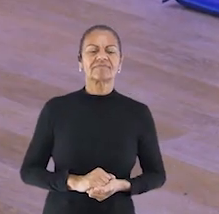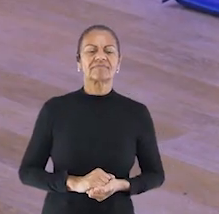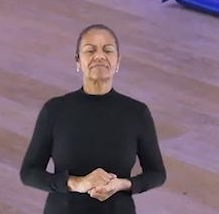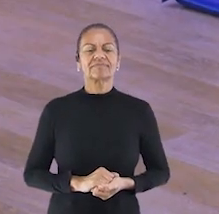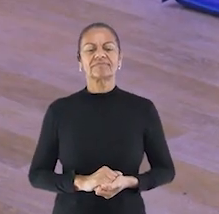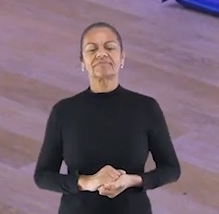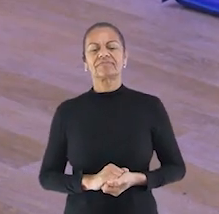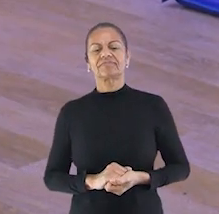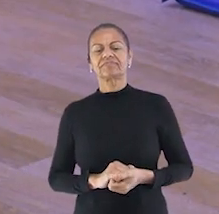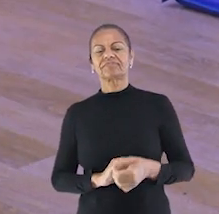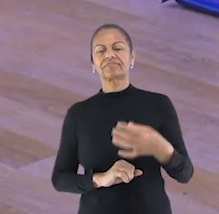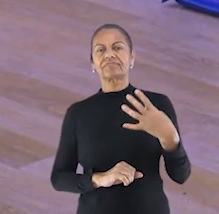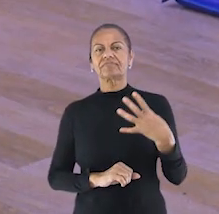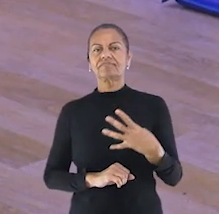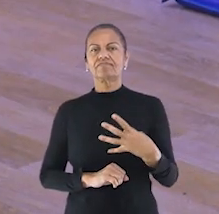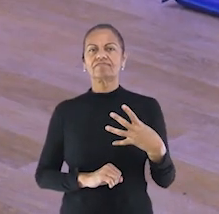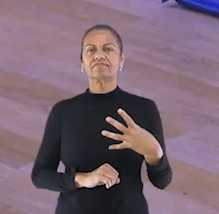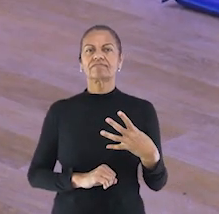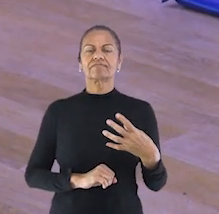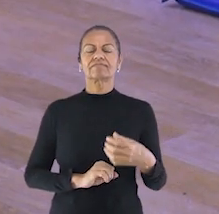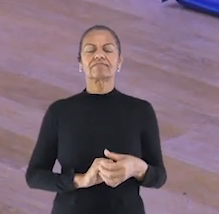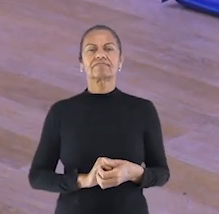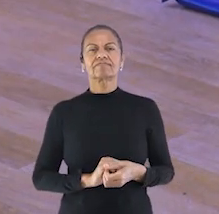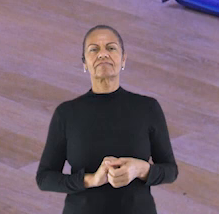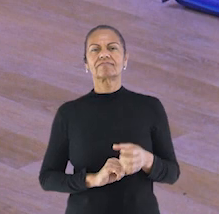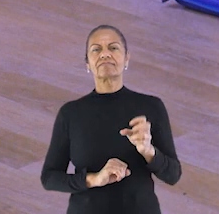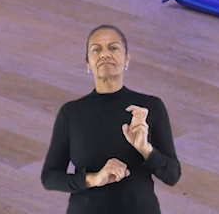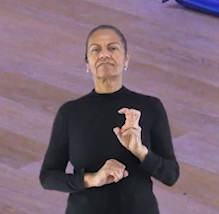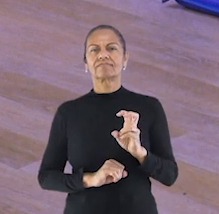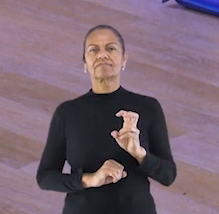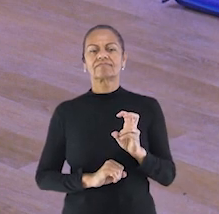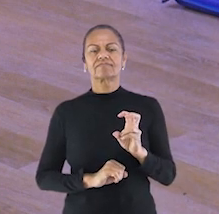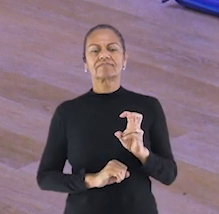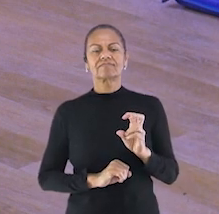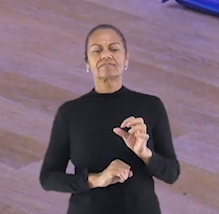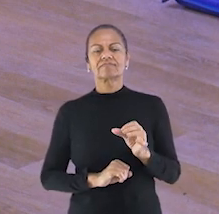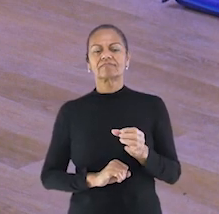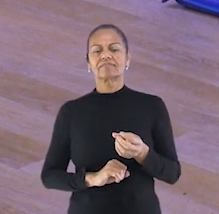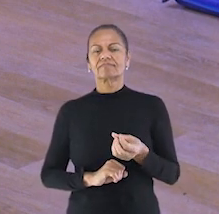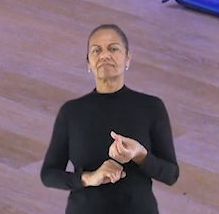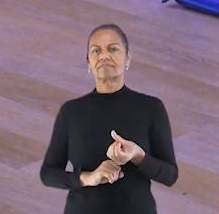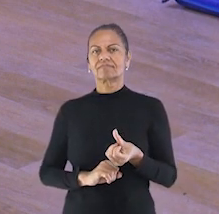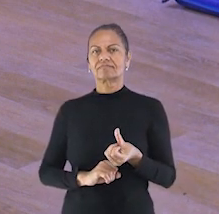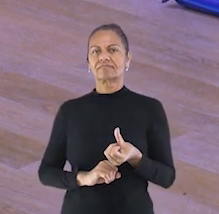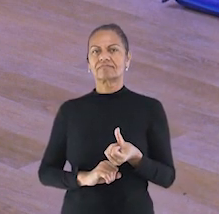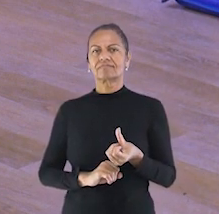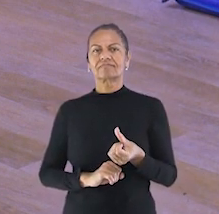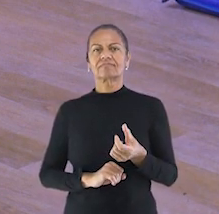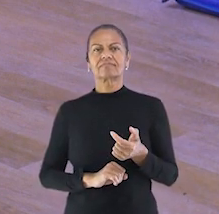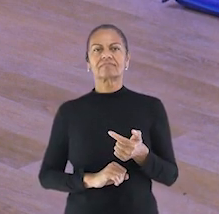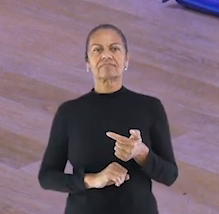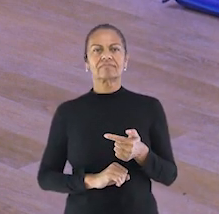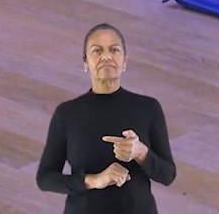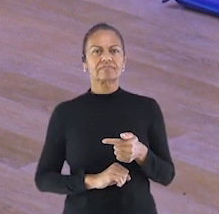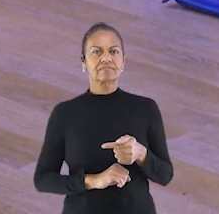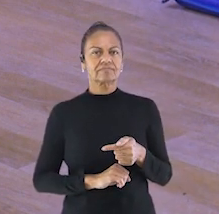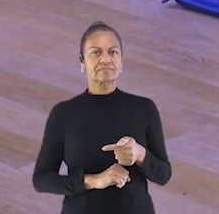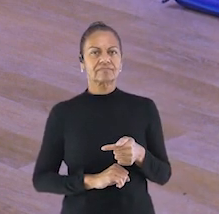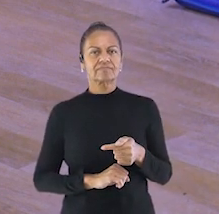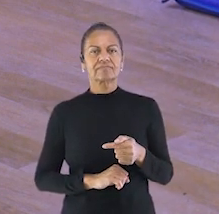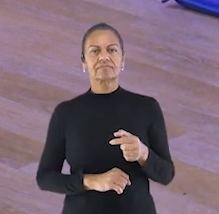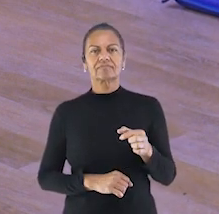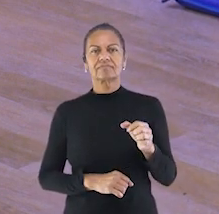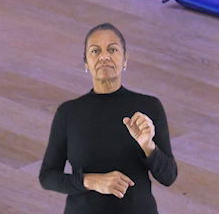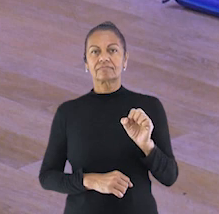Dois. Três. Quatro. Cinco. Seis.